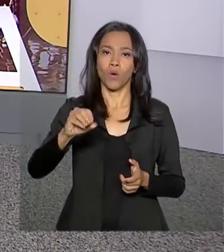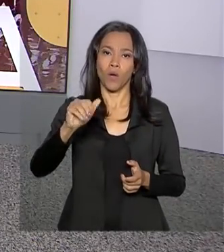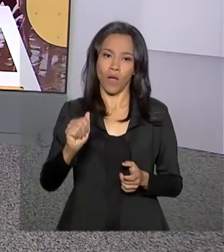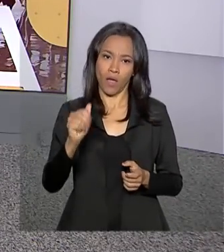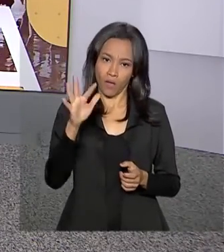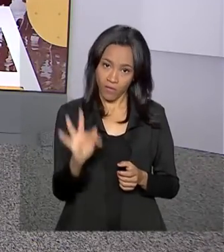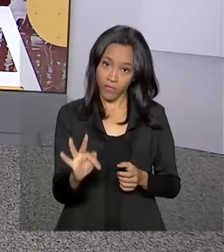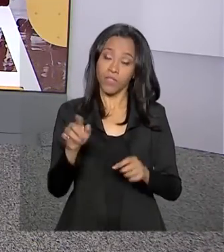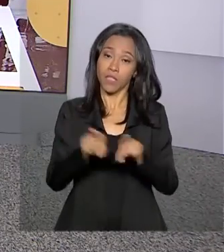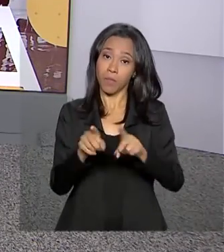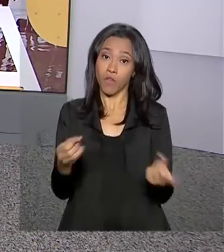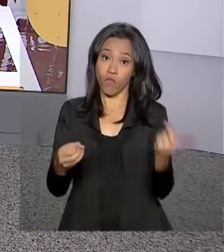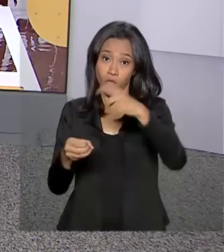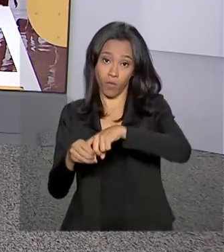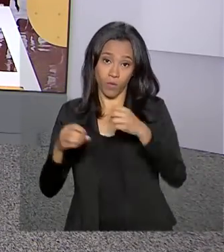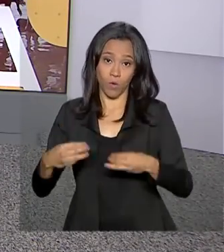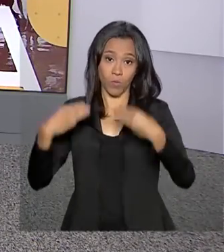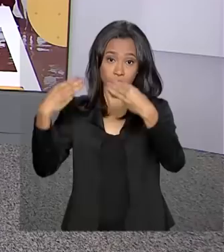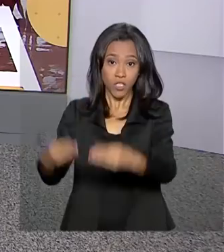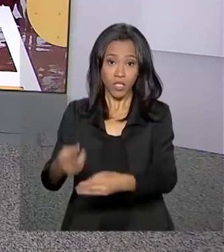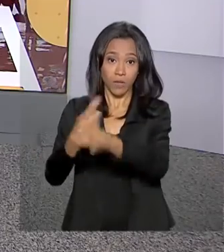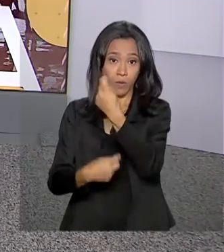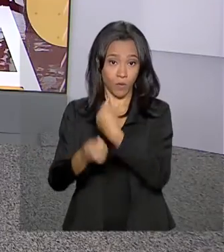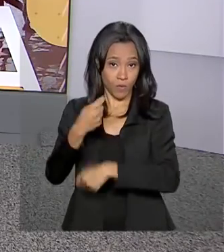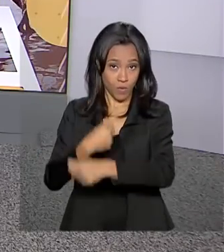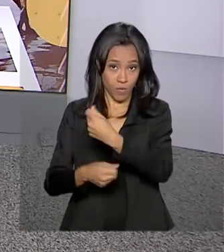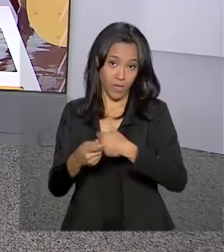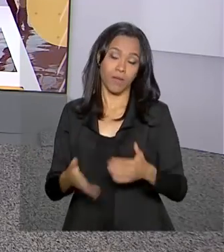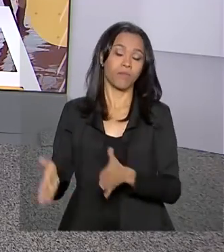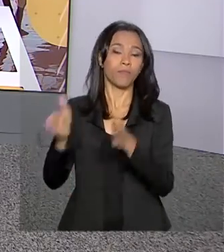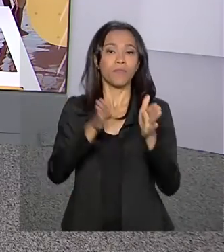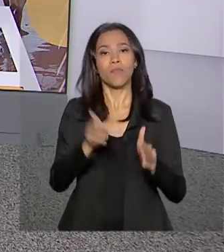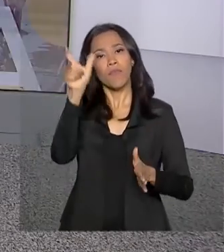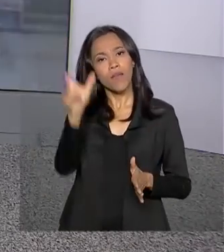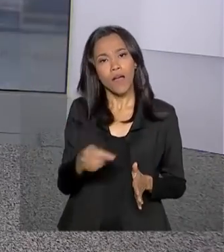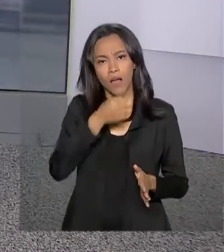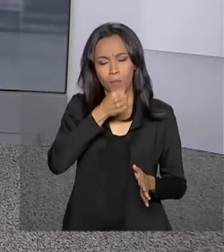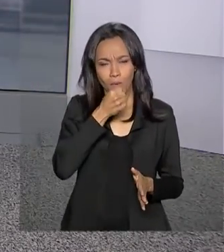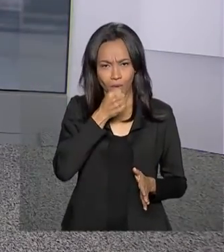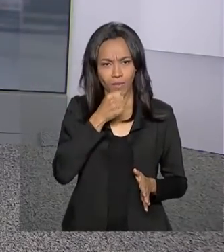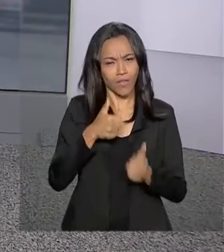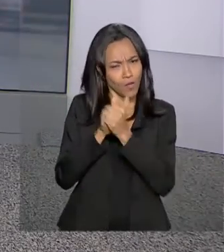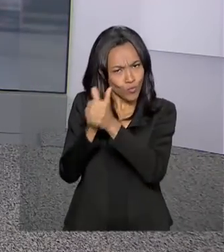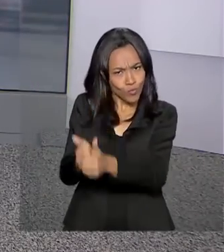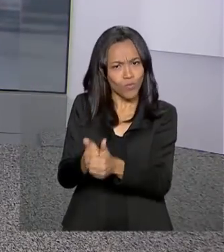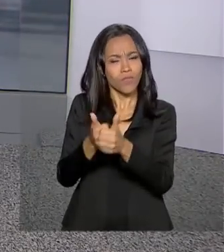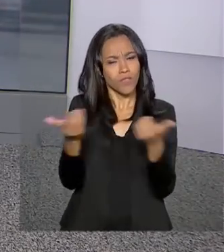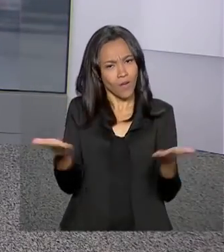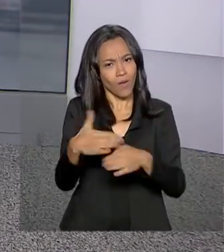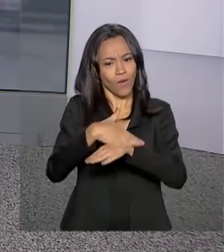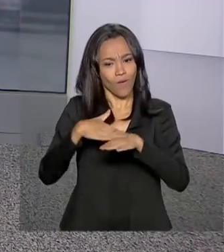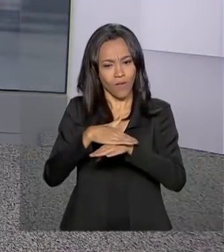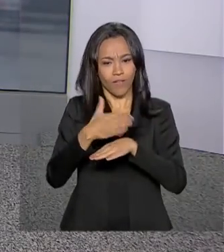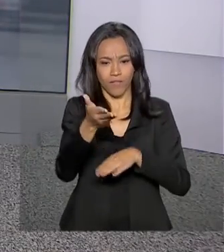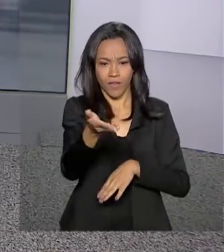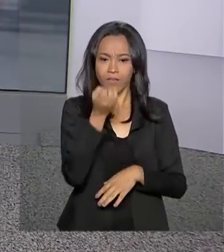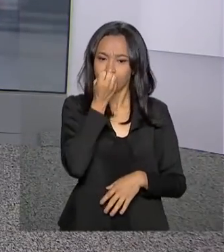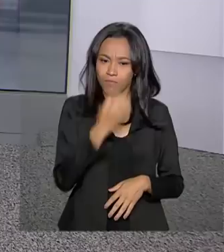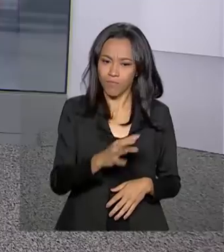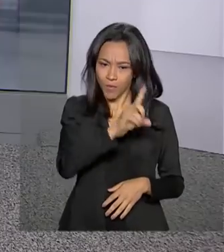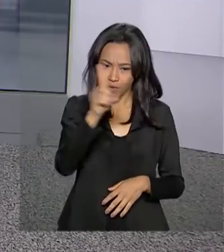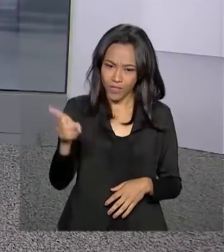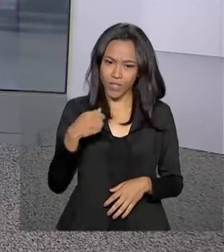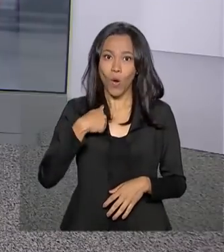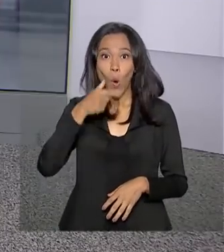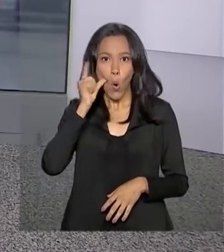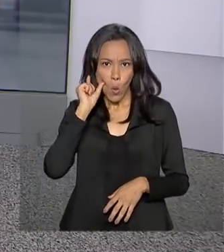Financeiras, voltou para o Ministério da Economia. A repórter Selma Dias acompanha esse assunto e conversa agora com a gente. Oi Selma, bom dia pra você. Foi